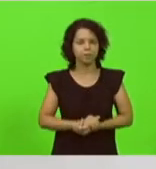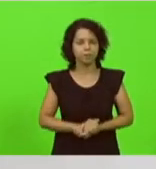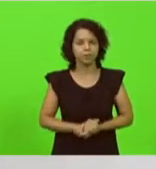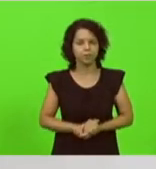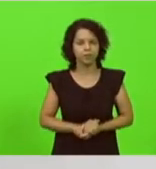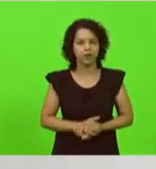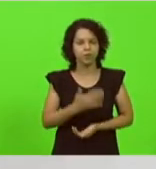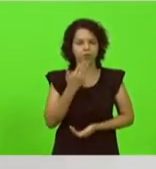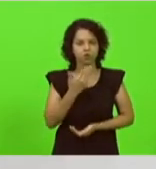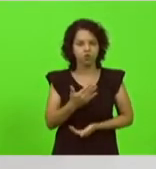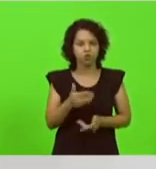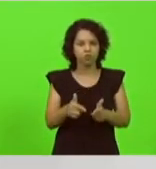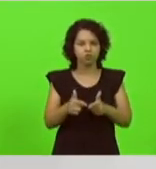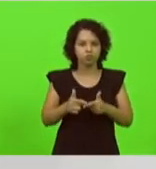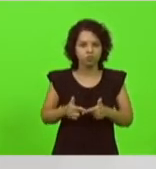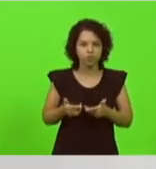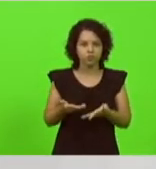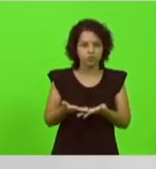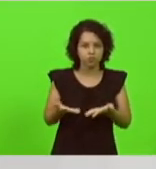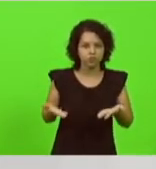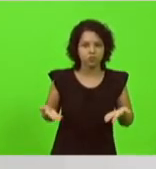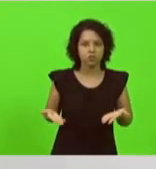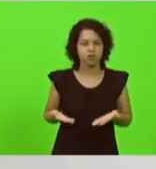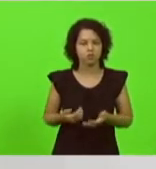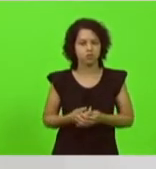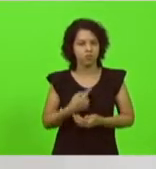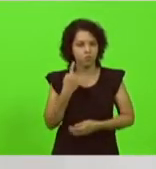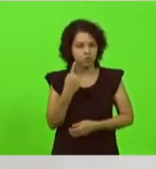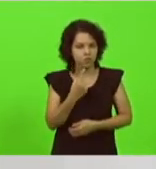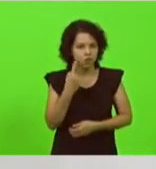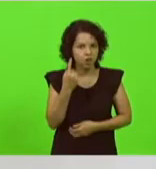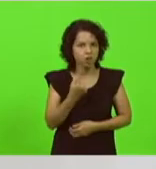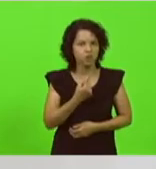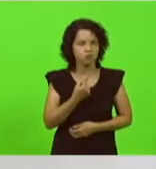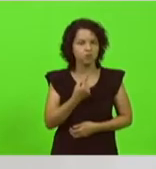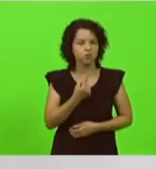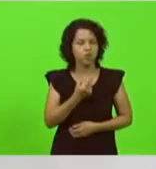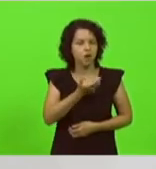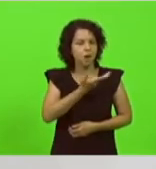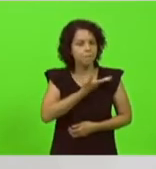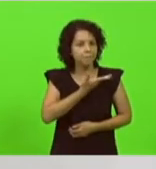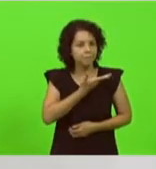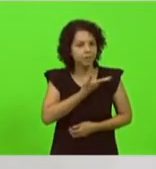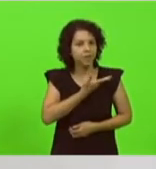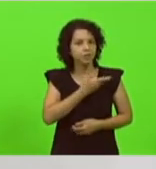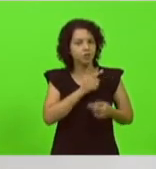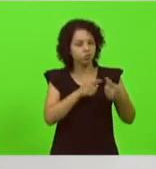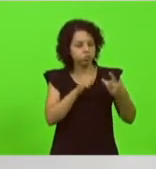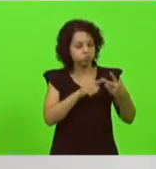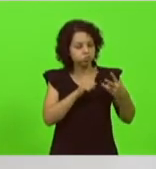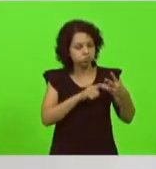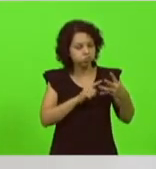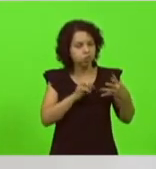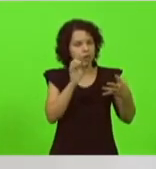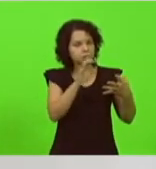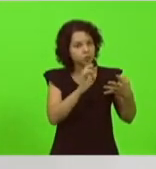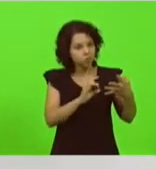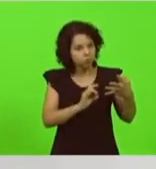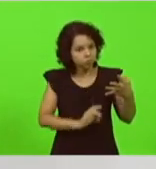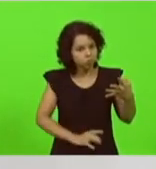licença a meus colegas para enumerar uma série de amigos do qual eu gostaria de fazer menção a cada um deles